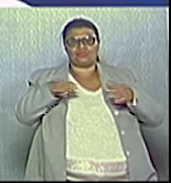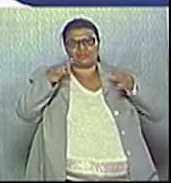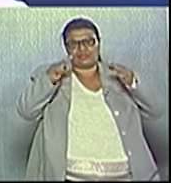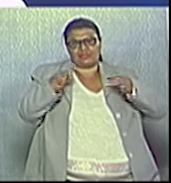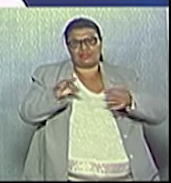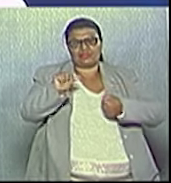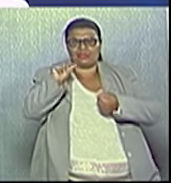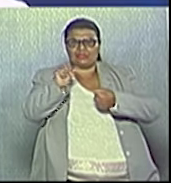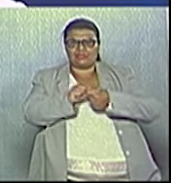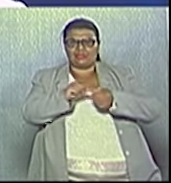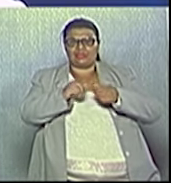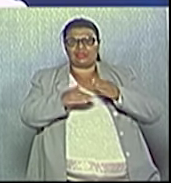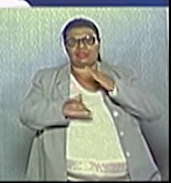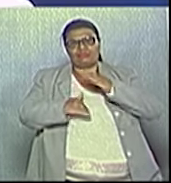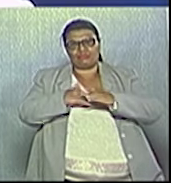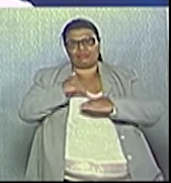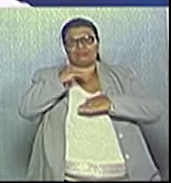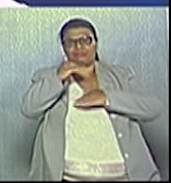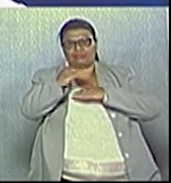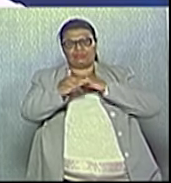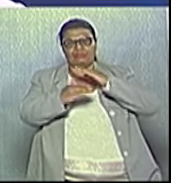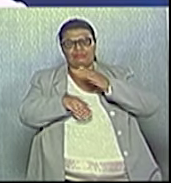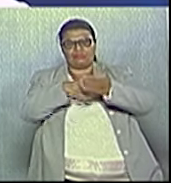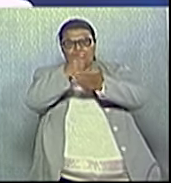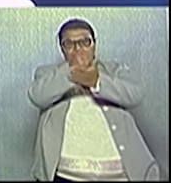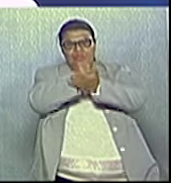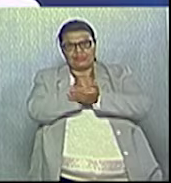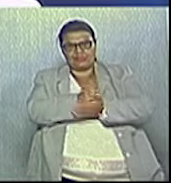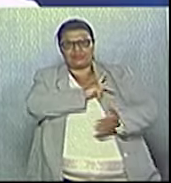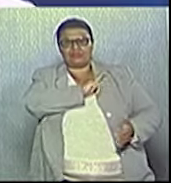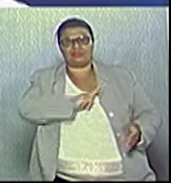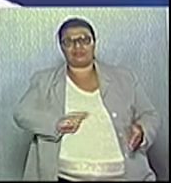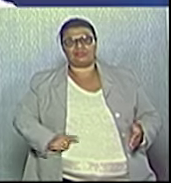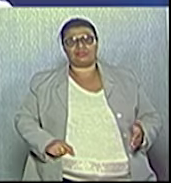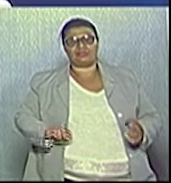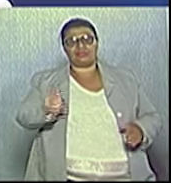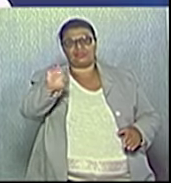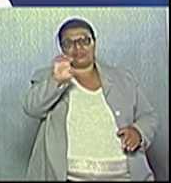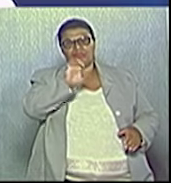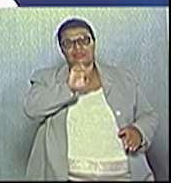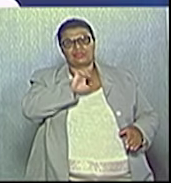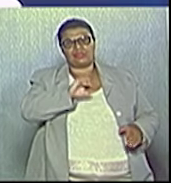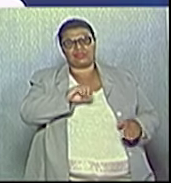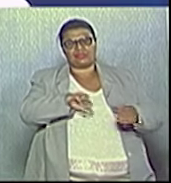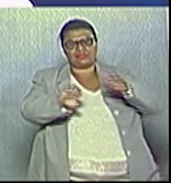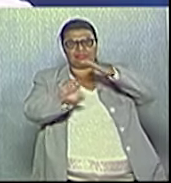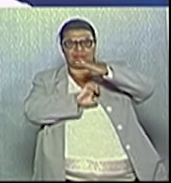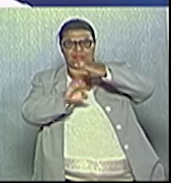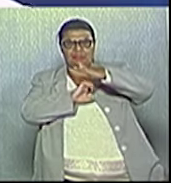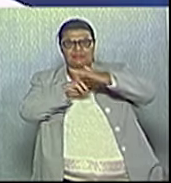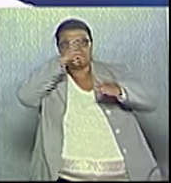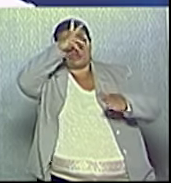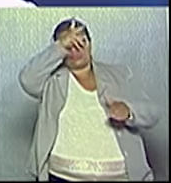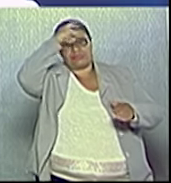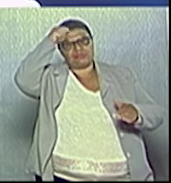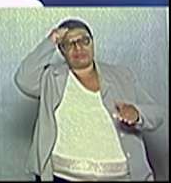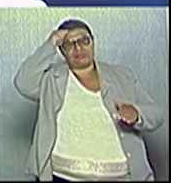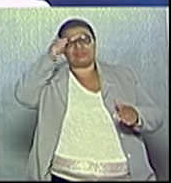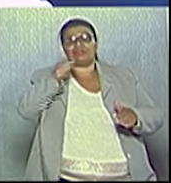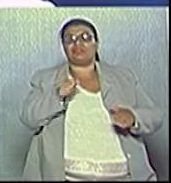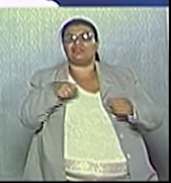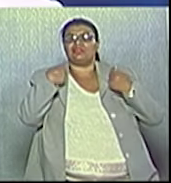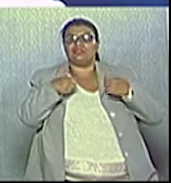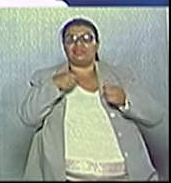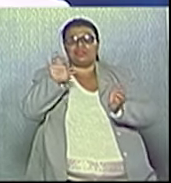em processos, em fases. Com apoio também do governo do Estado, com apoio também de empresas privadas, precisamos assumir que